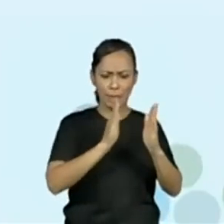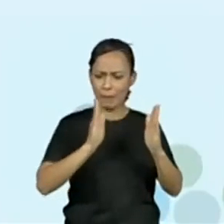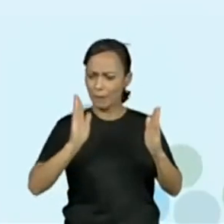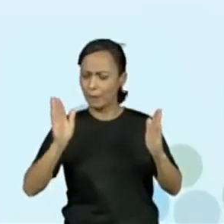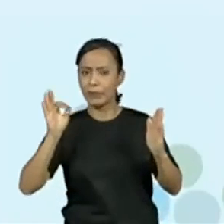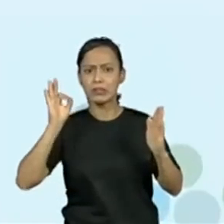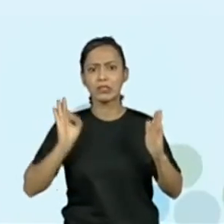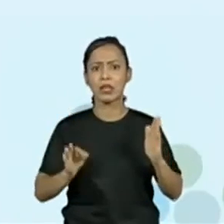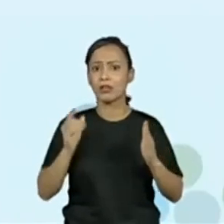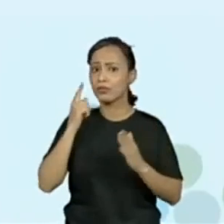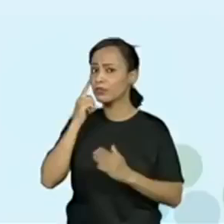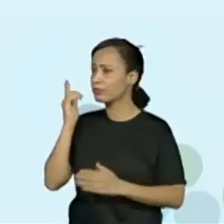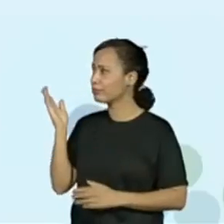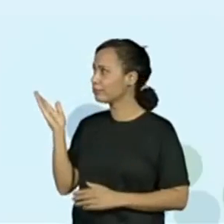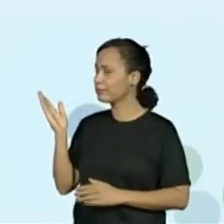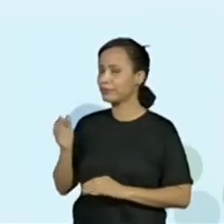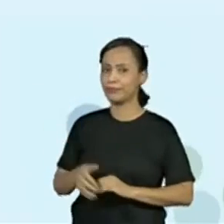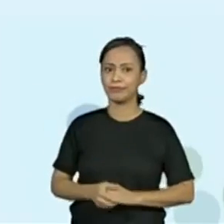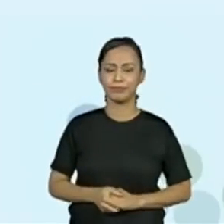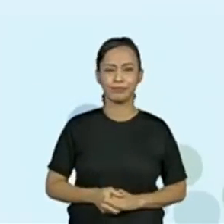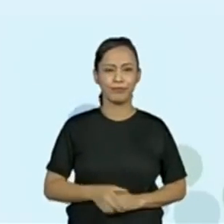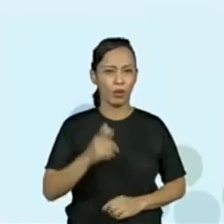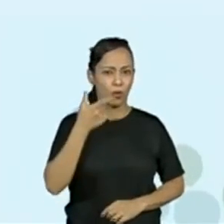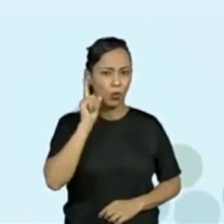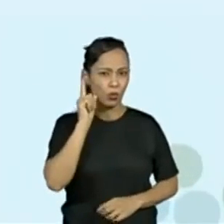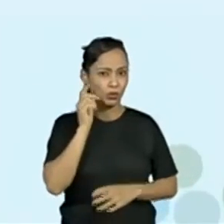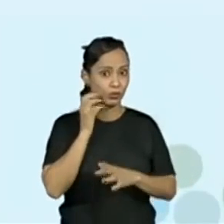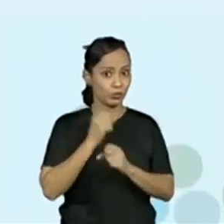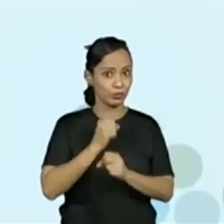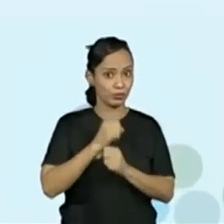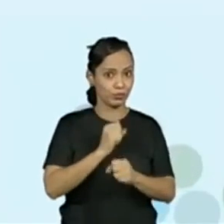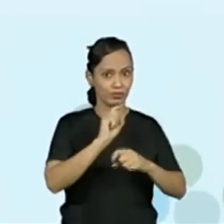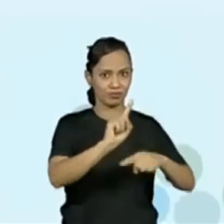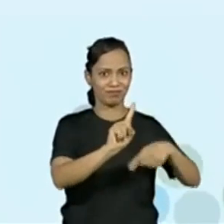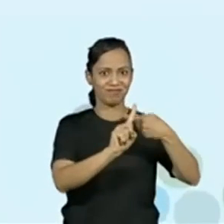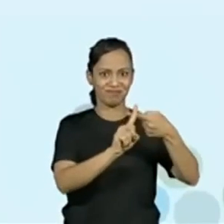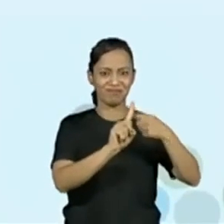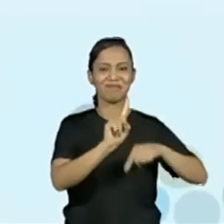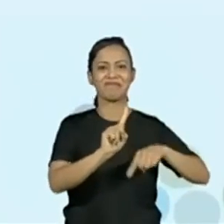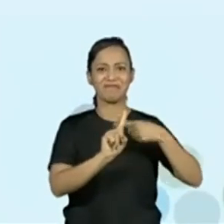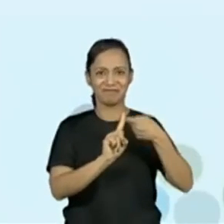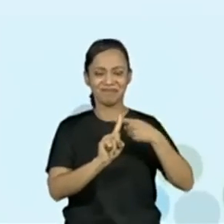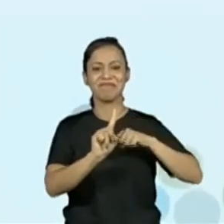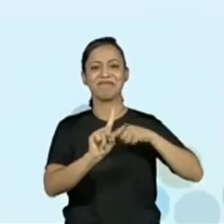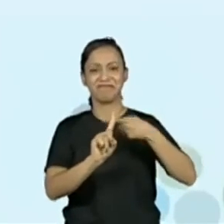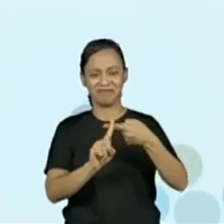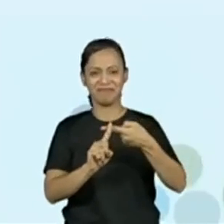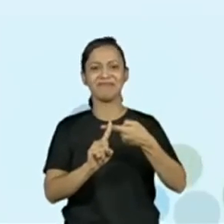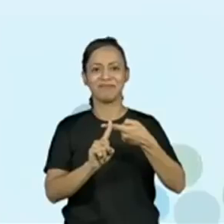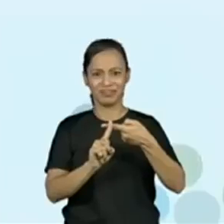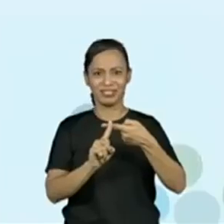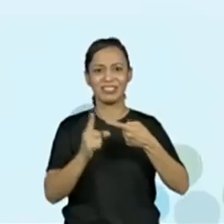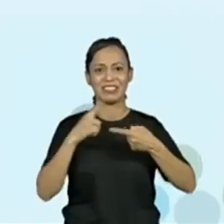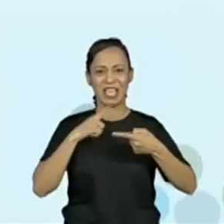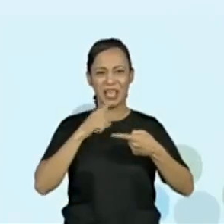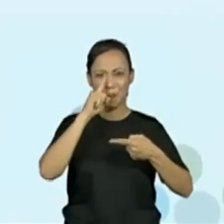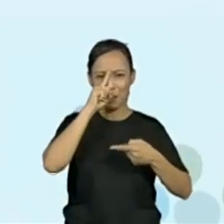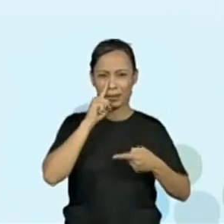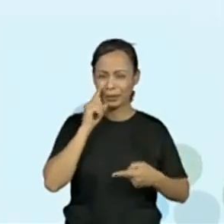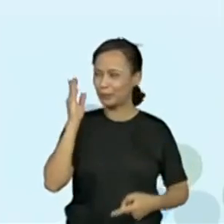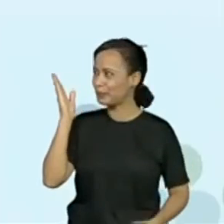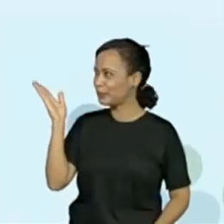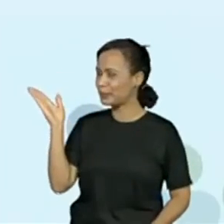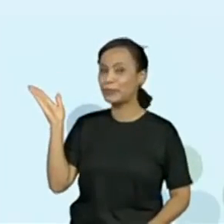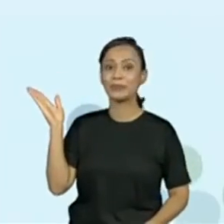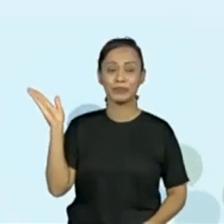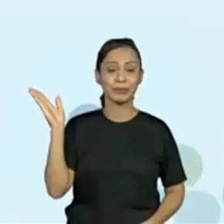Ontem nós fizemos um trabalho com adições e eu já vou destacar aqui uma palavra que vai dar pistas a respeito das sequências de hoje.